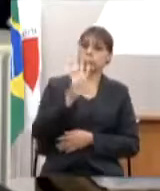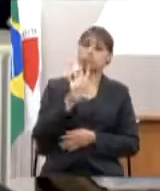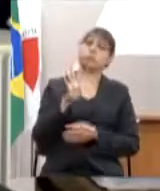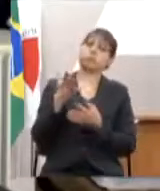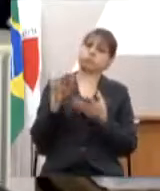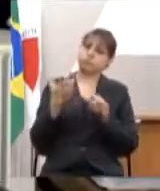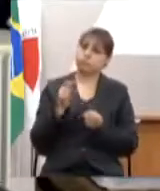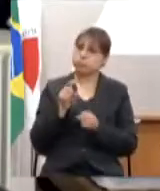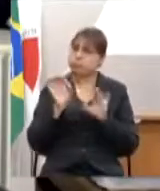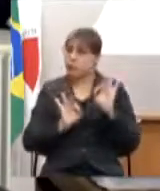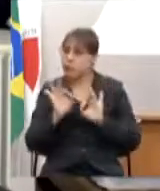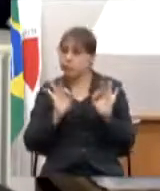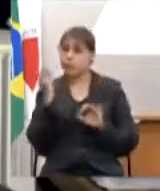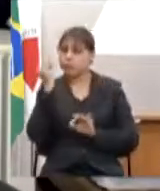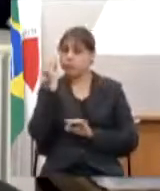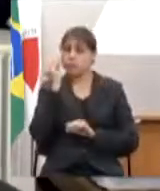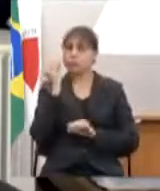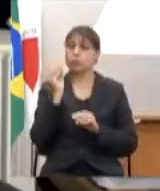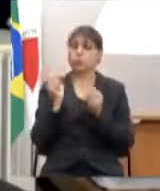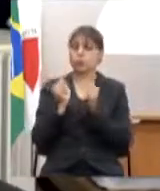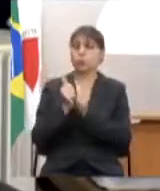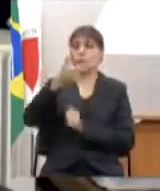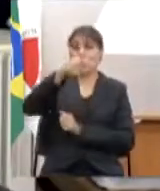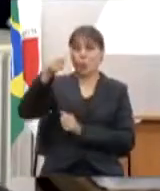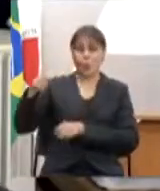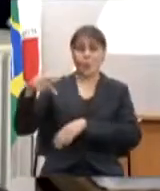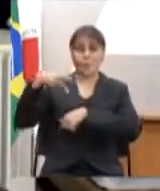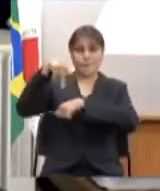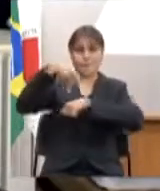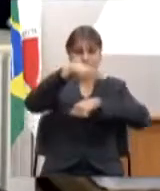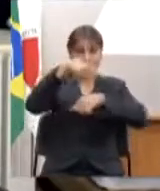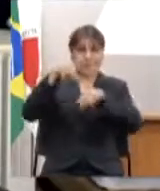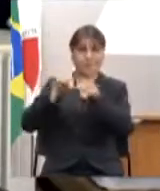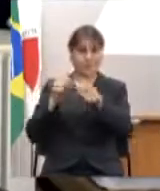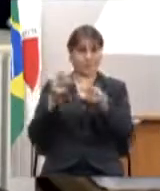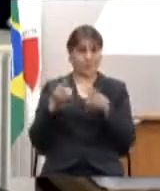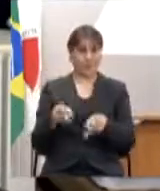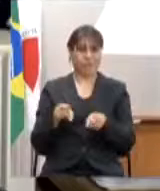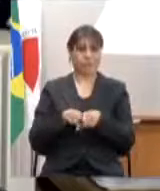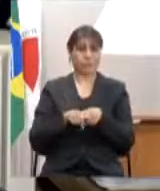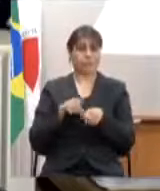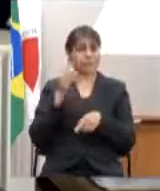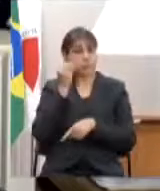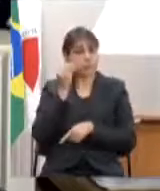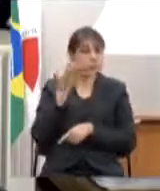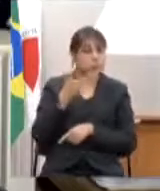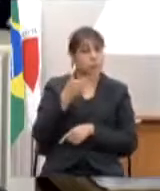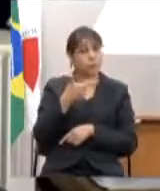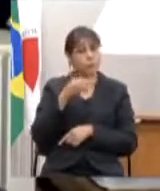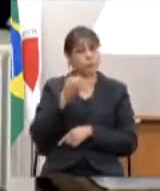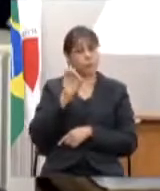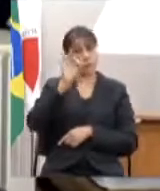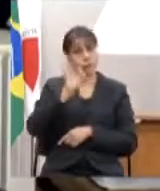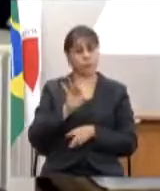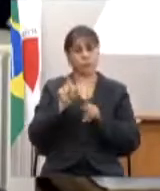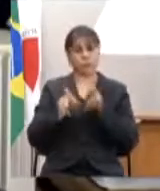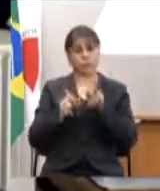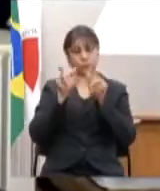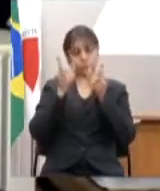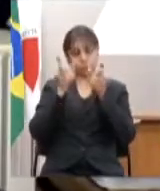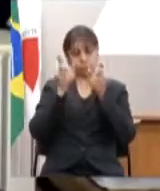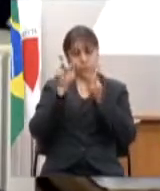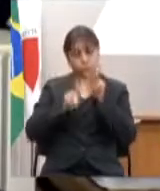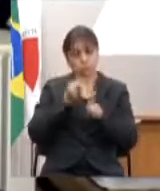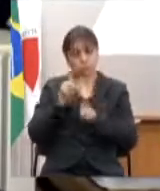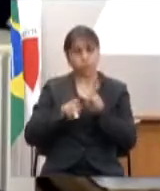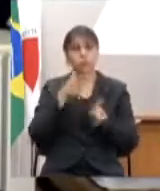ter assim como vários outros países o fizeram ter 20% da população coberta